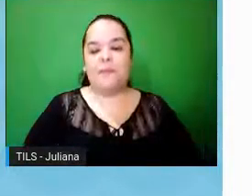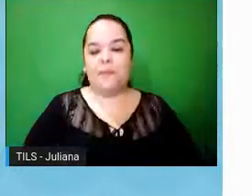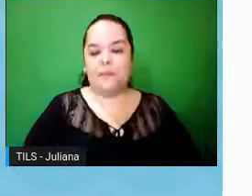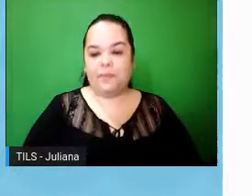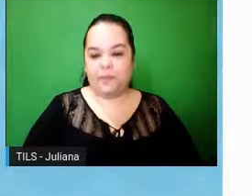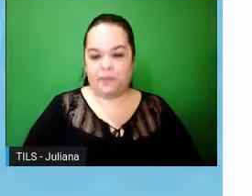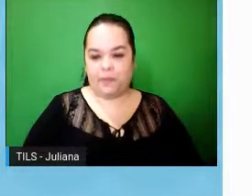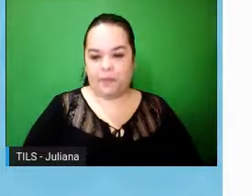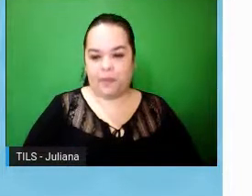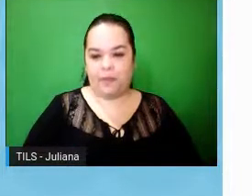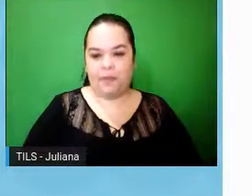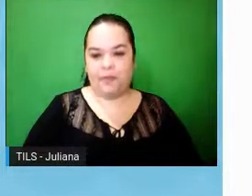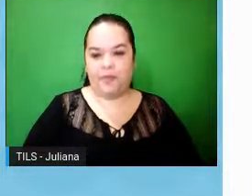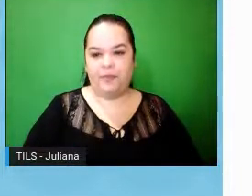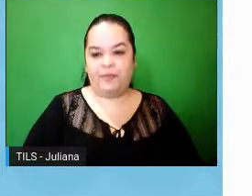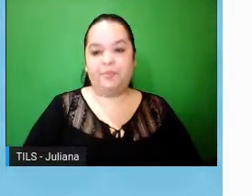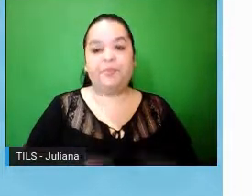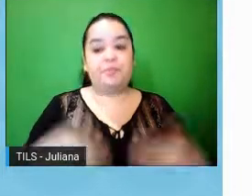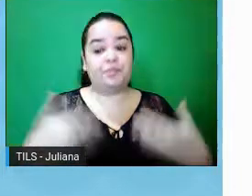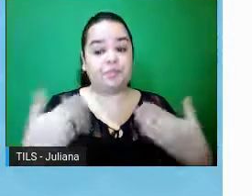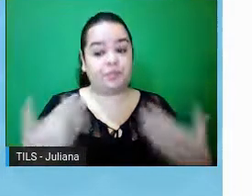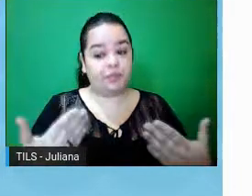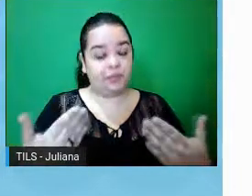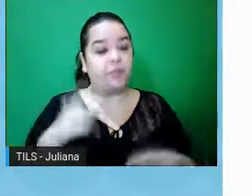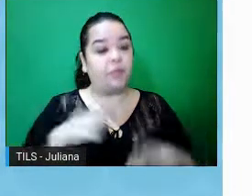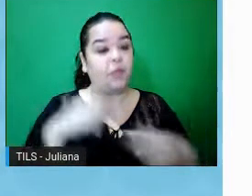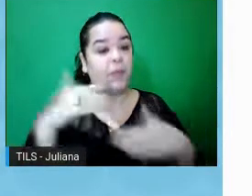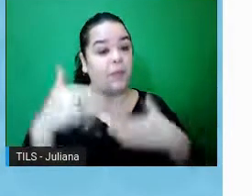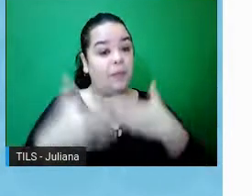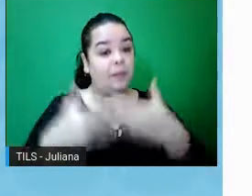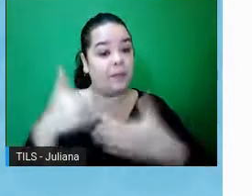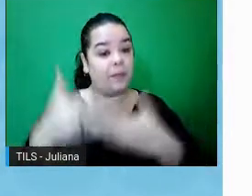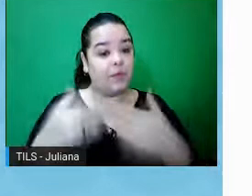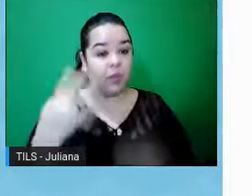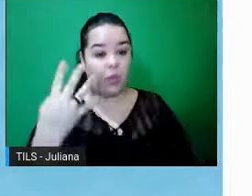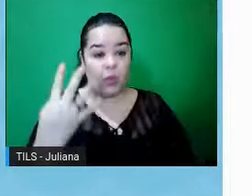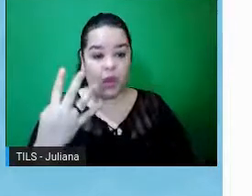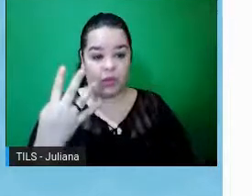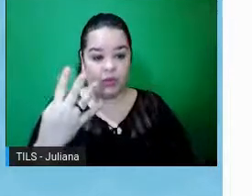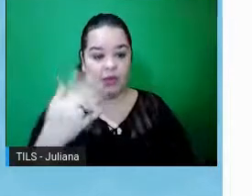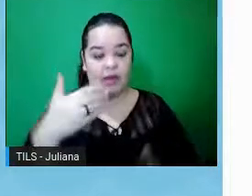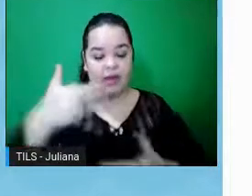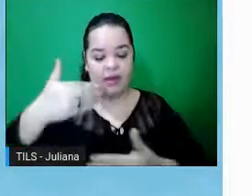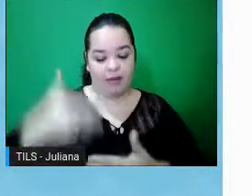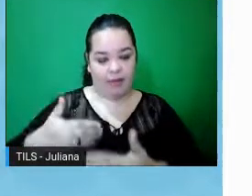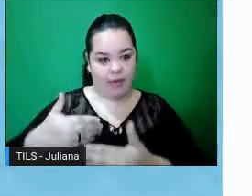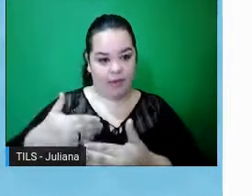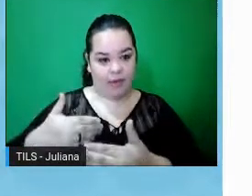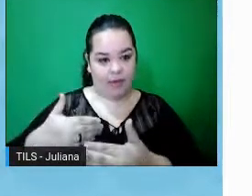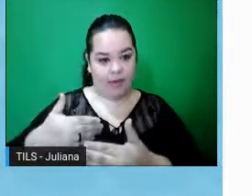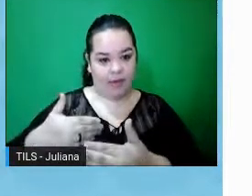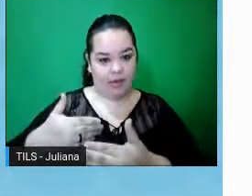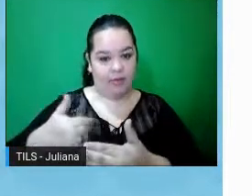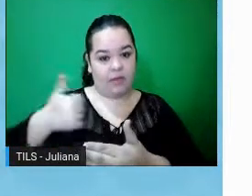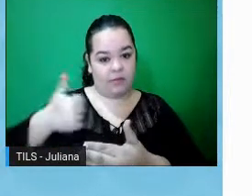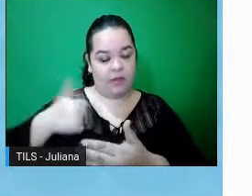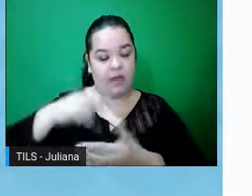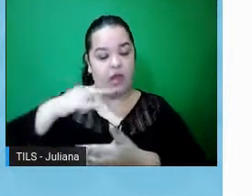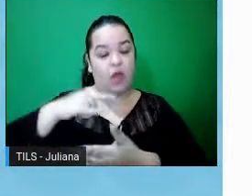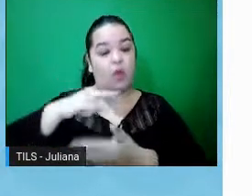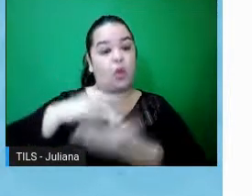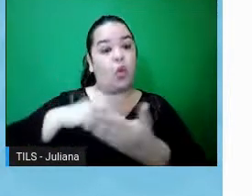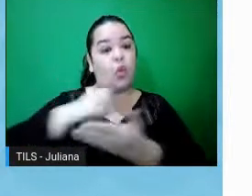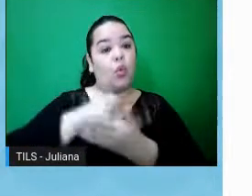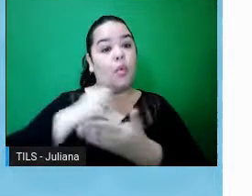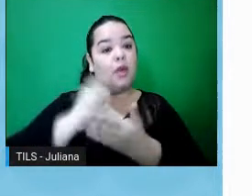Bom, então tem, uma vez submetido o processo, ele passa por quatro etapas, tá? Uma primeira etapa de validação documental, então, o